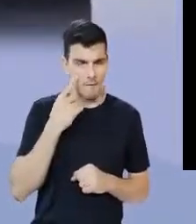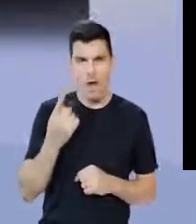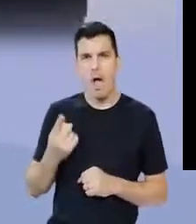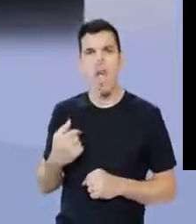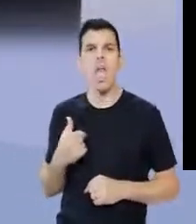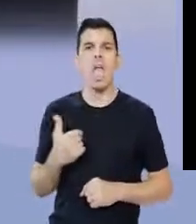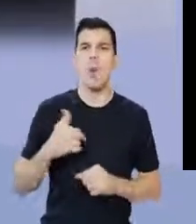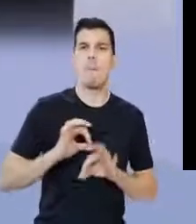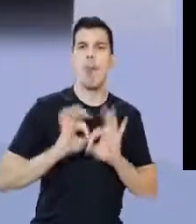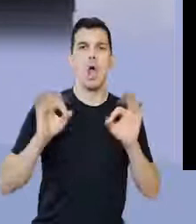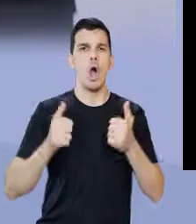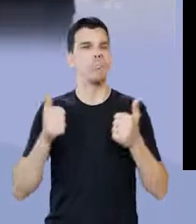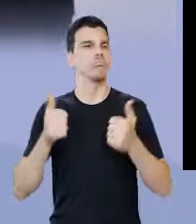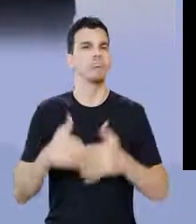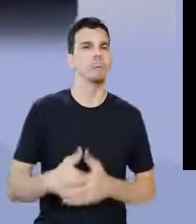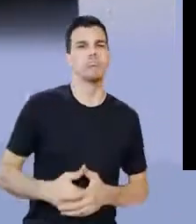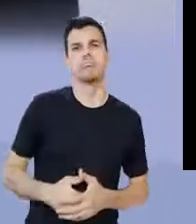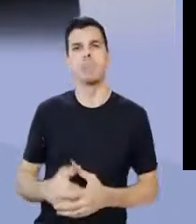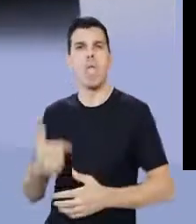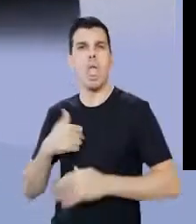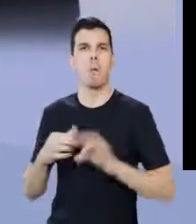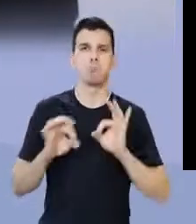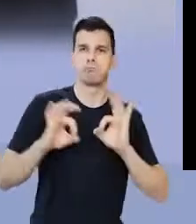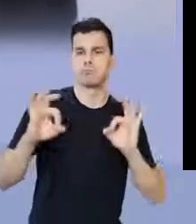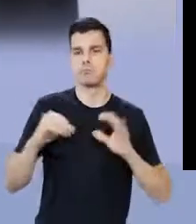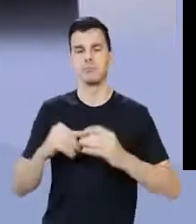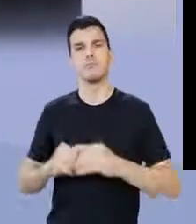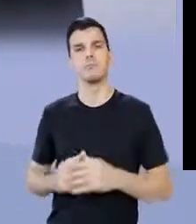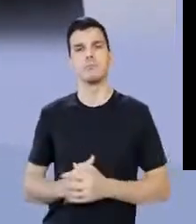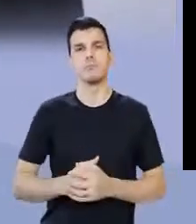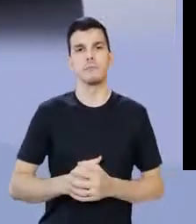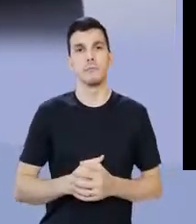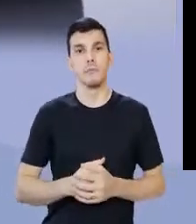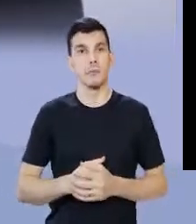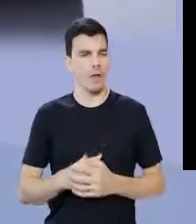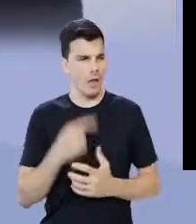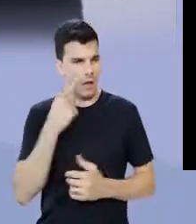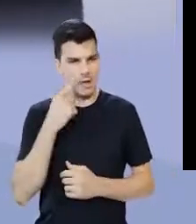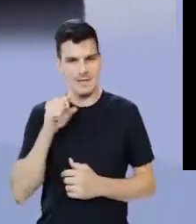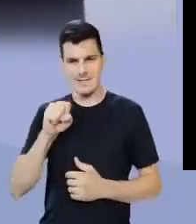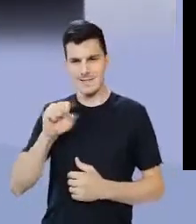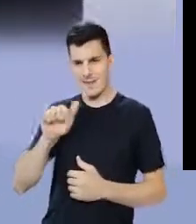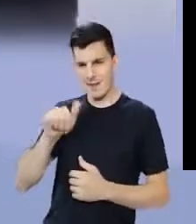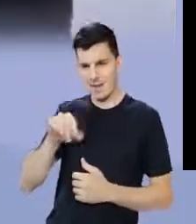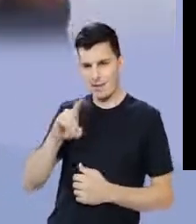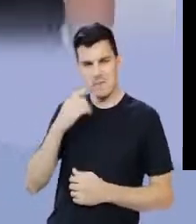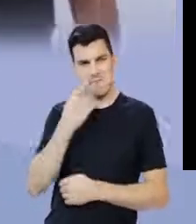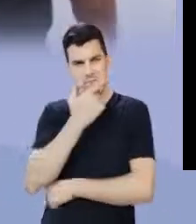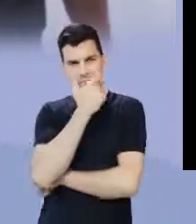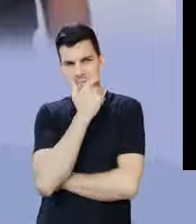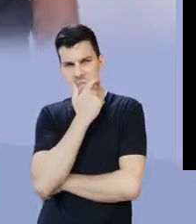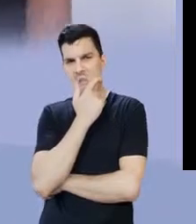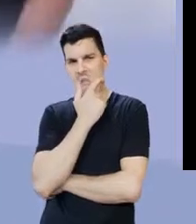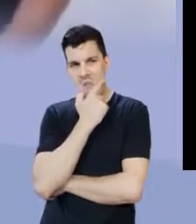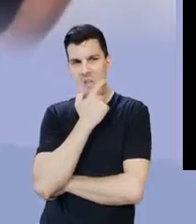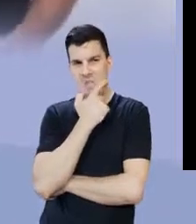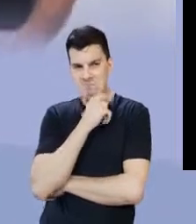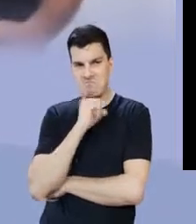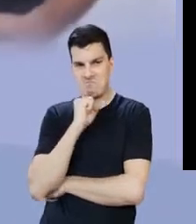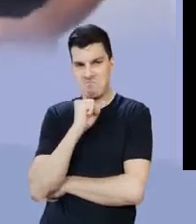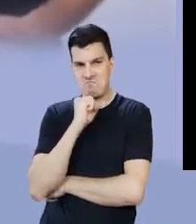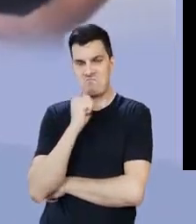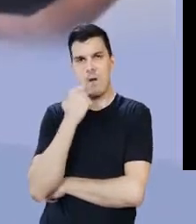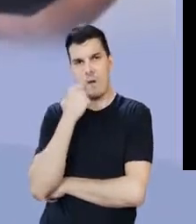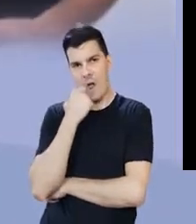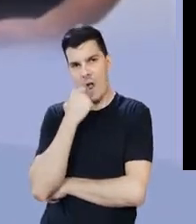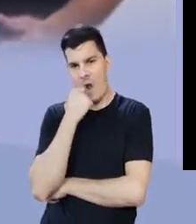de Roma e fala, vive, vive, eu sou o cara, eu sou o cara, e o Senado olha aqui e fala, caramba, esse cara é